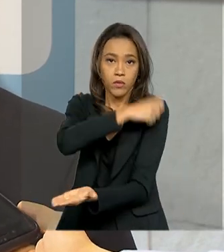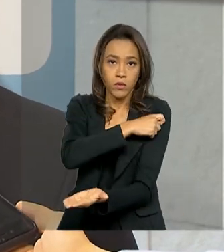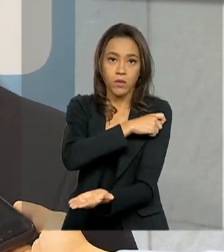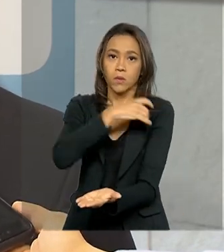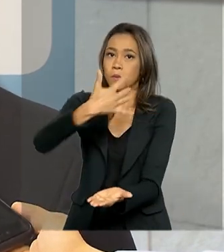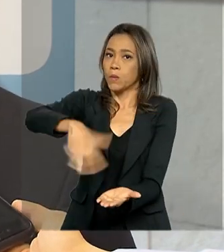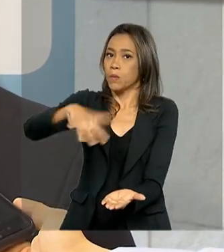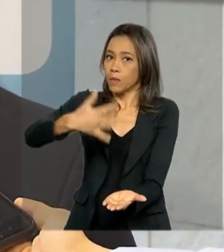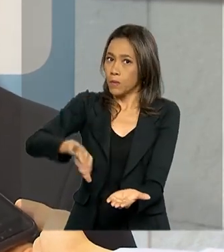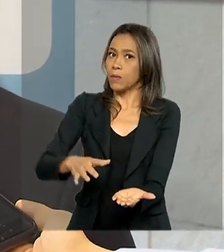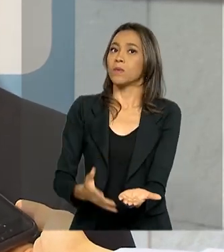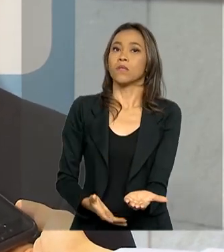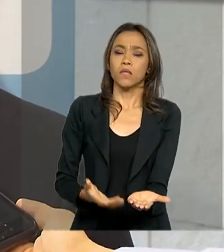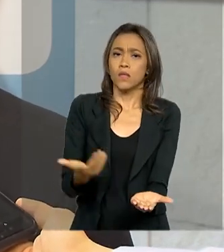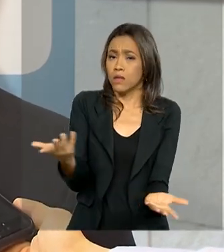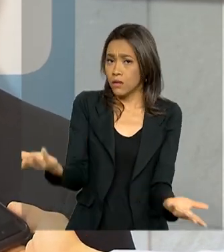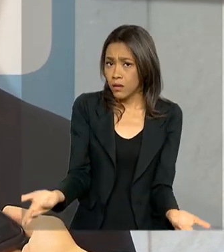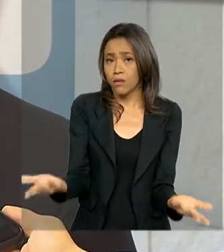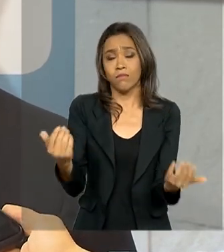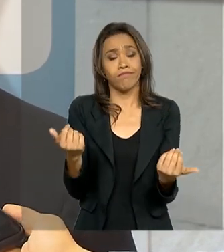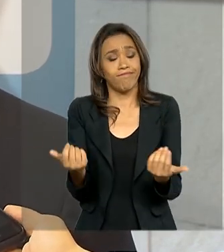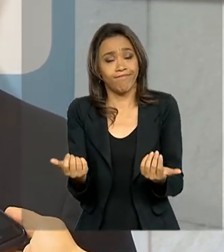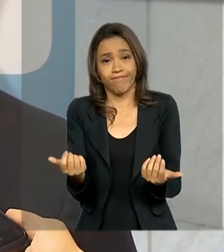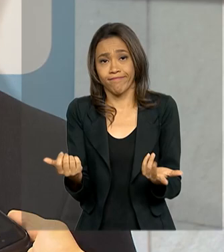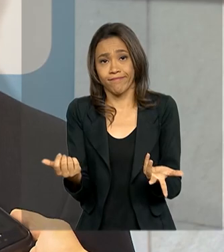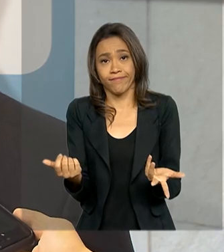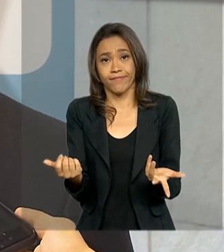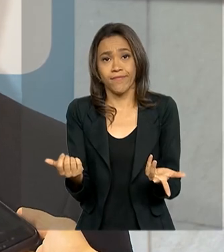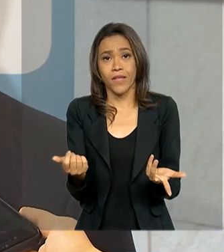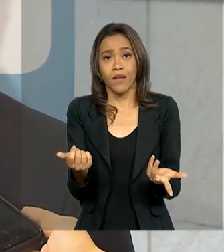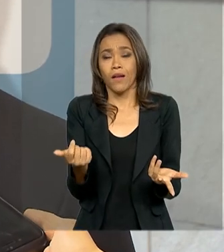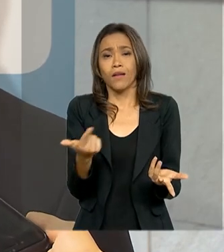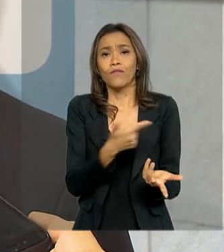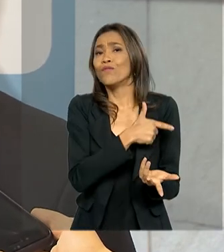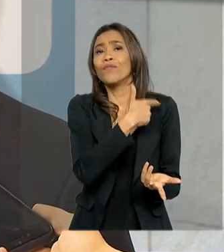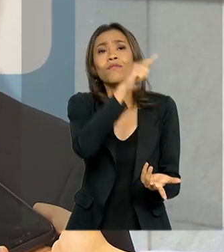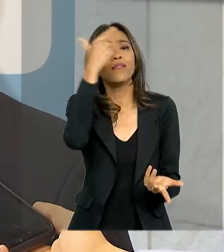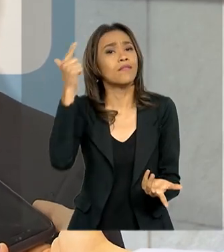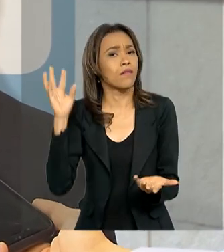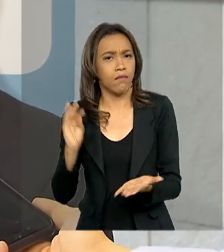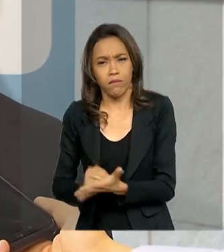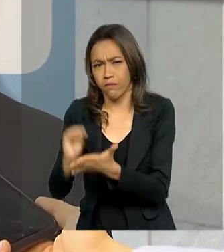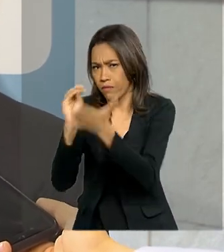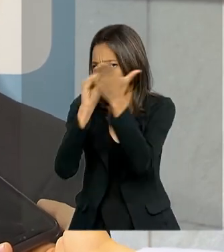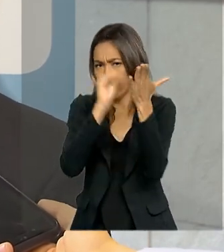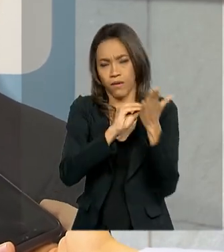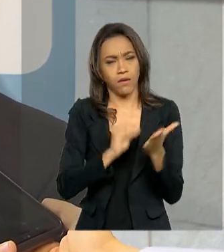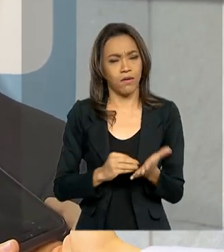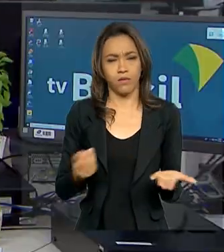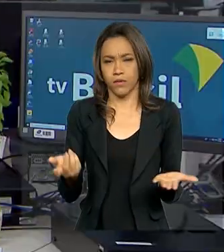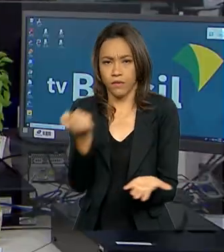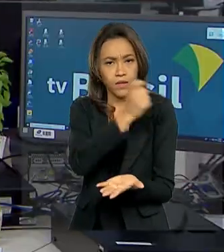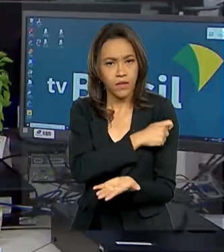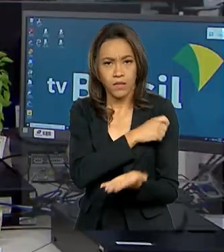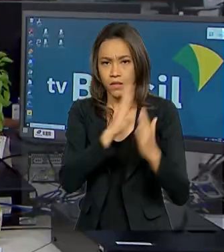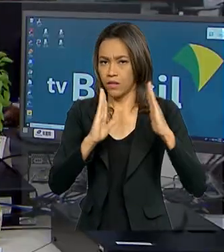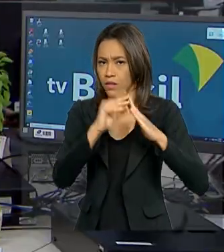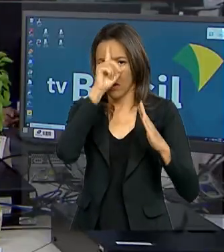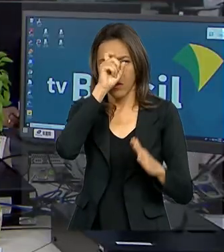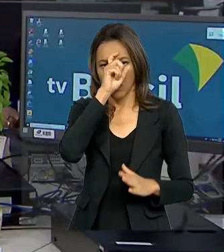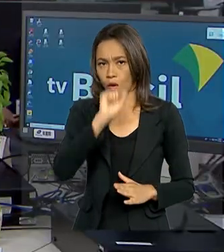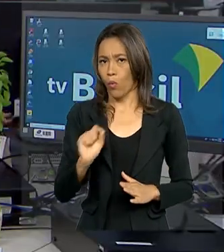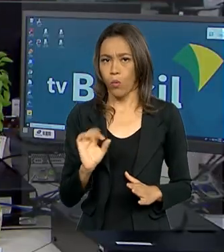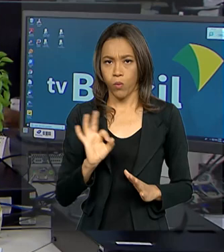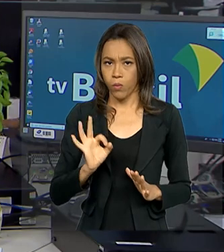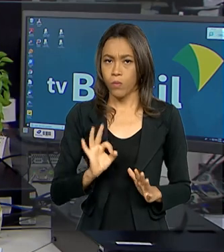Então, não tem falta de vacina em nenhuma sala de vacina no Brasil. E